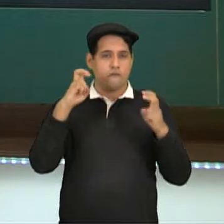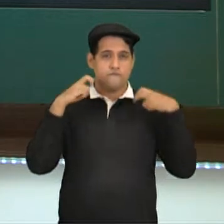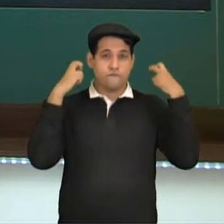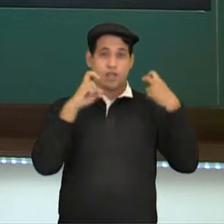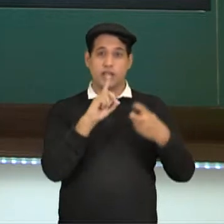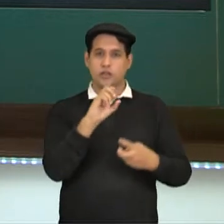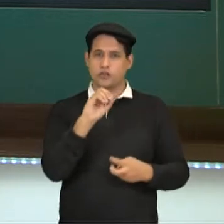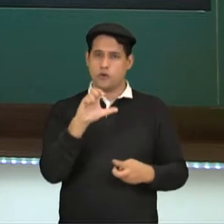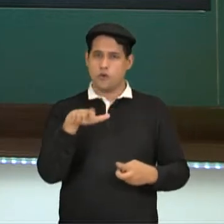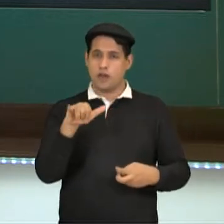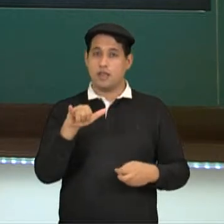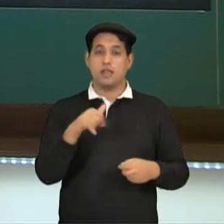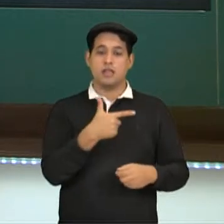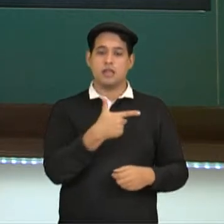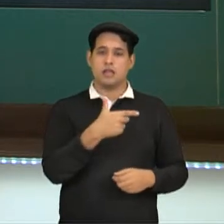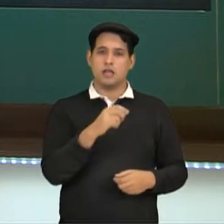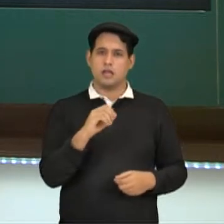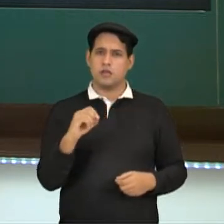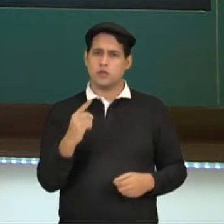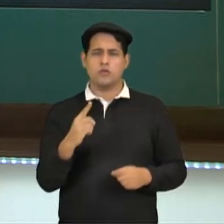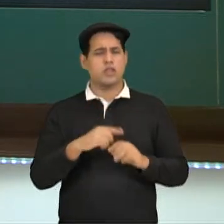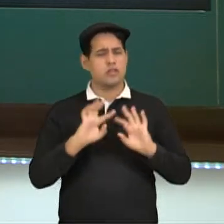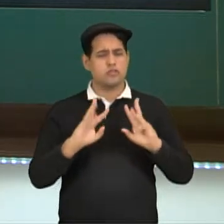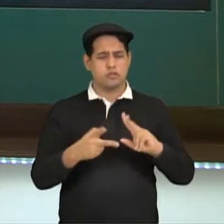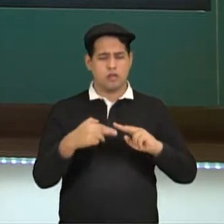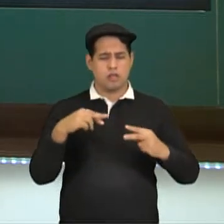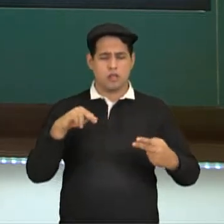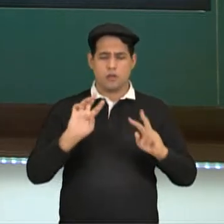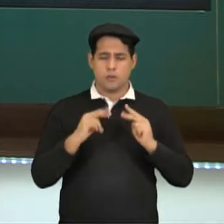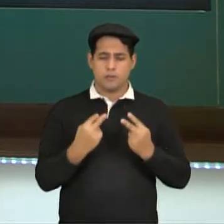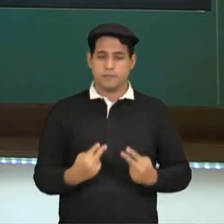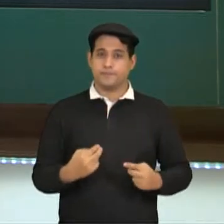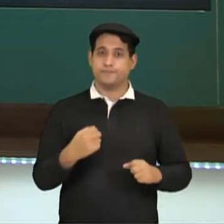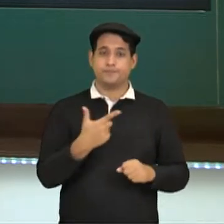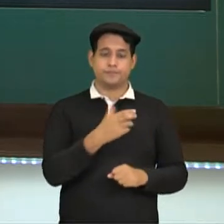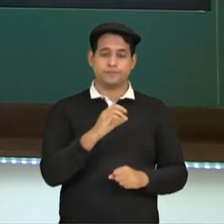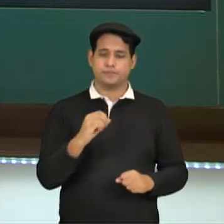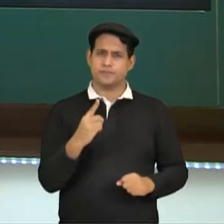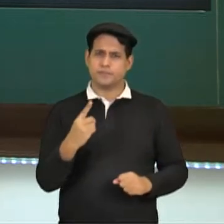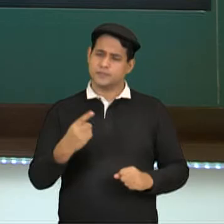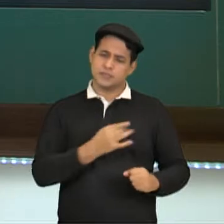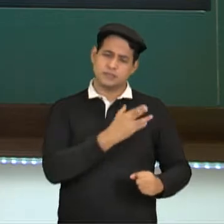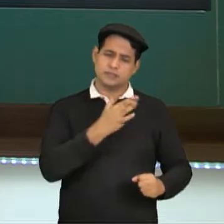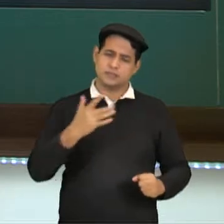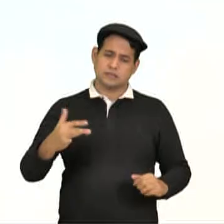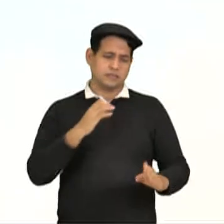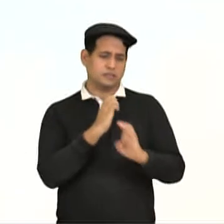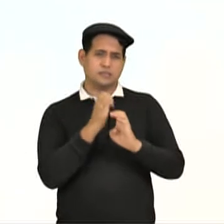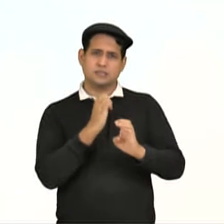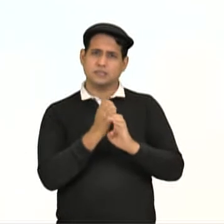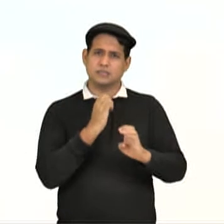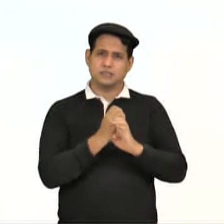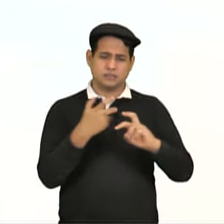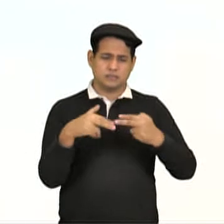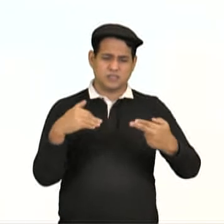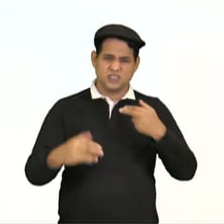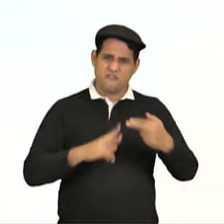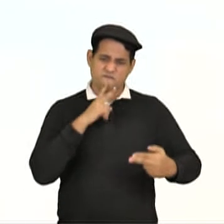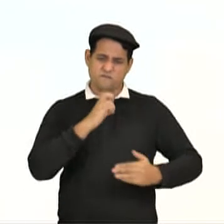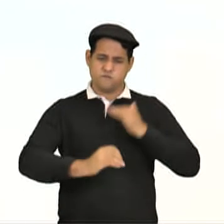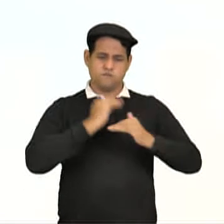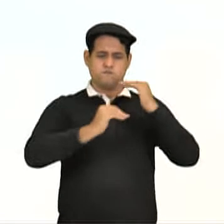já tem o desenvolvimento de todo o projeto genoma humano. E de 2001 para frente, a engenharia genética só ganha força.